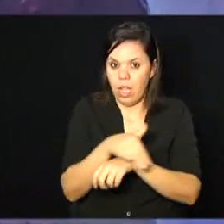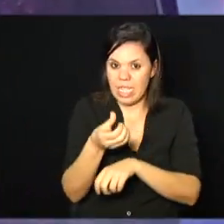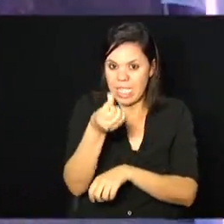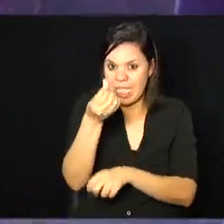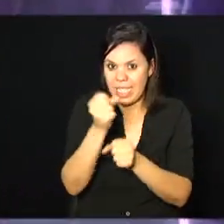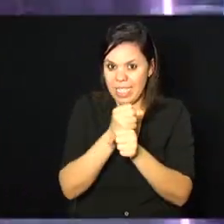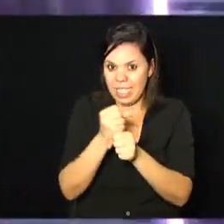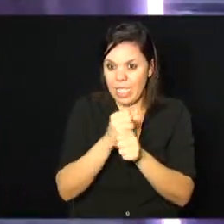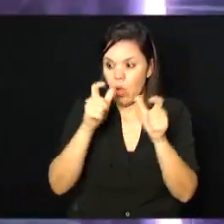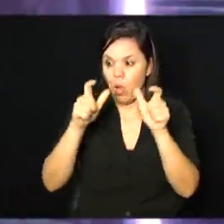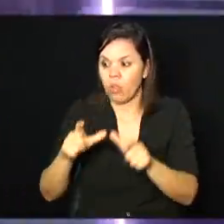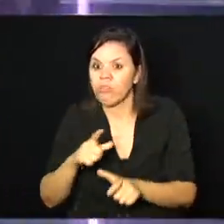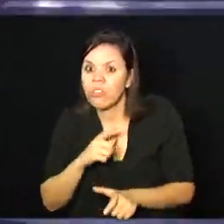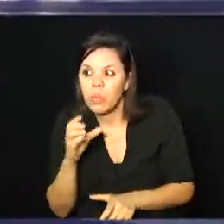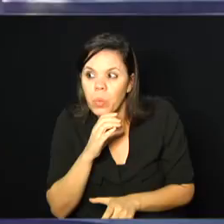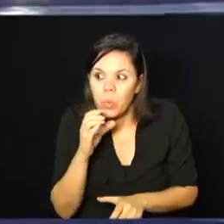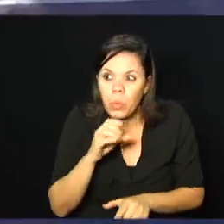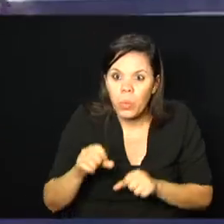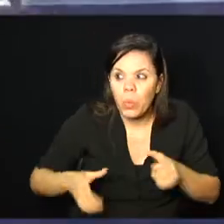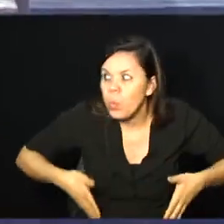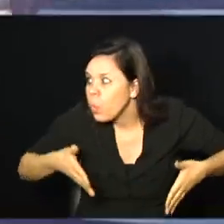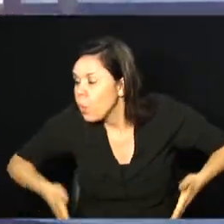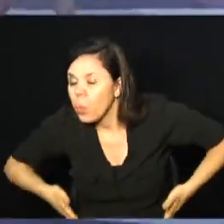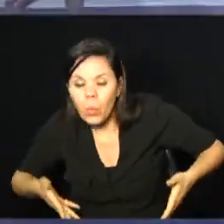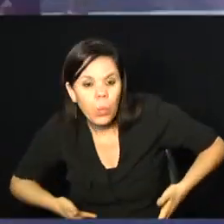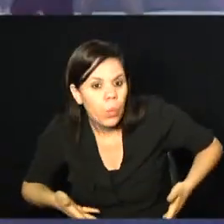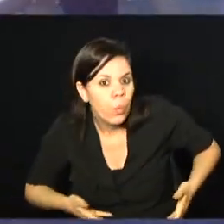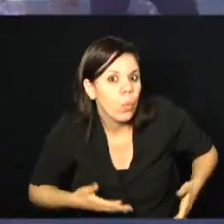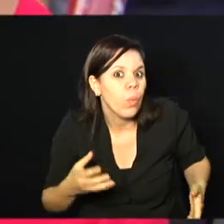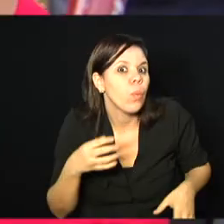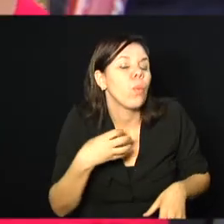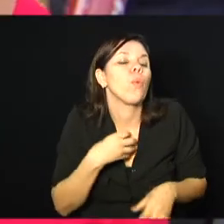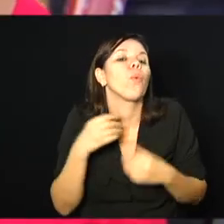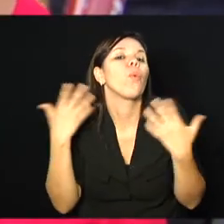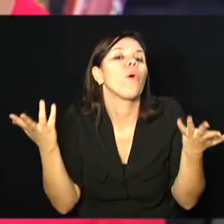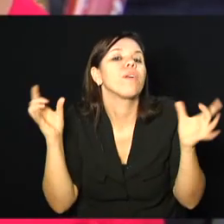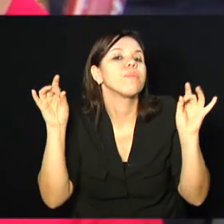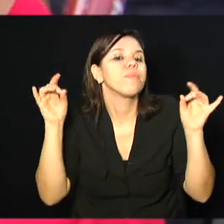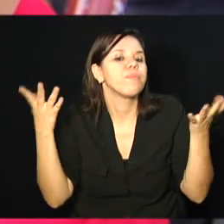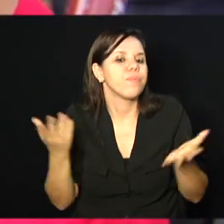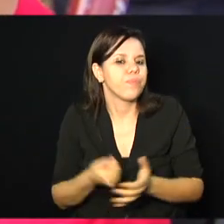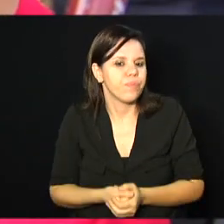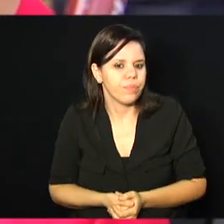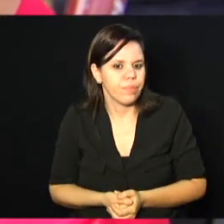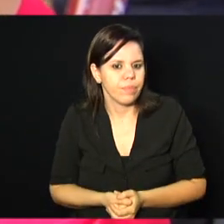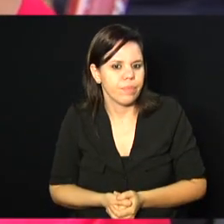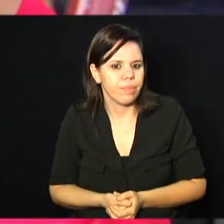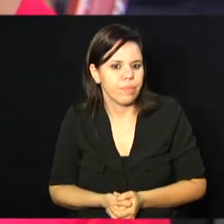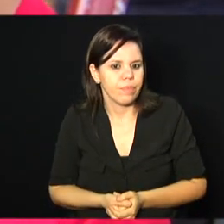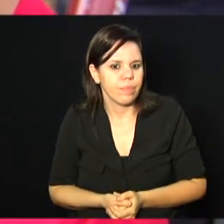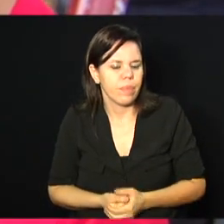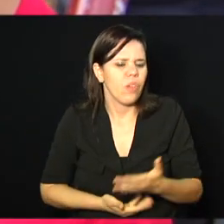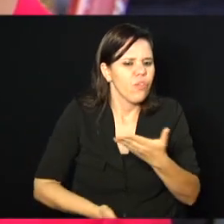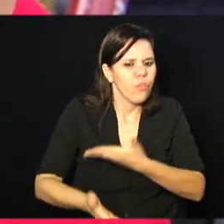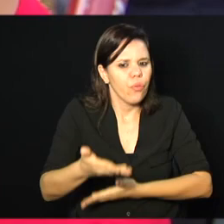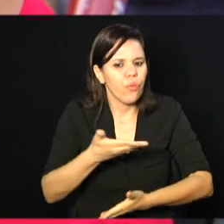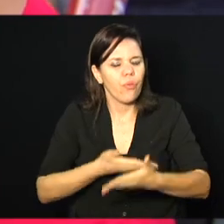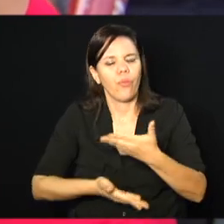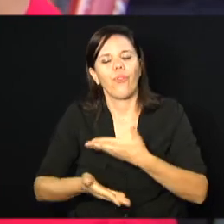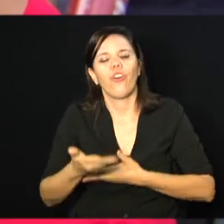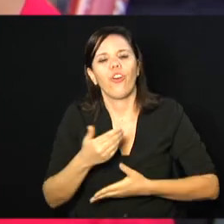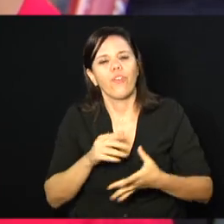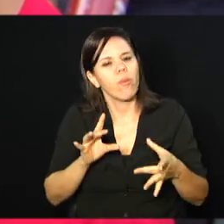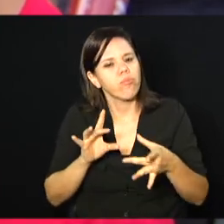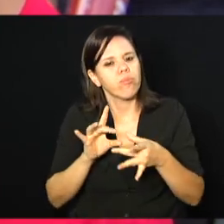Onde tem corrida, lá estão eles por um motivo bem especial. Para desenvolver pessoas com